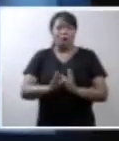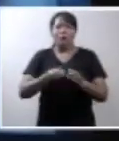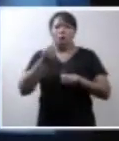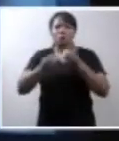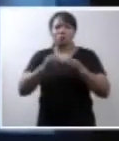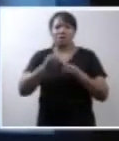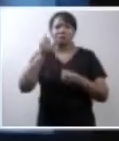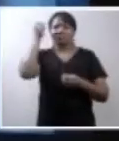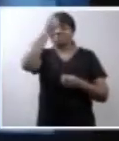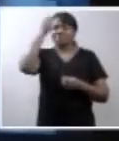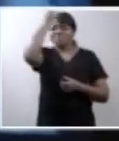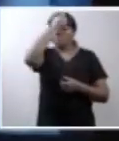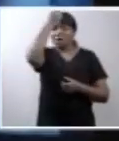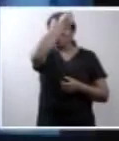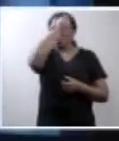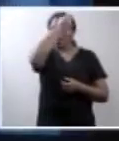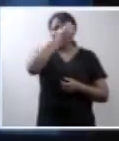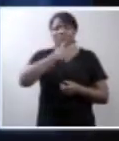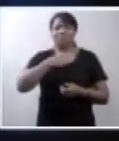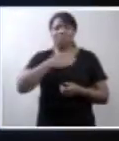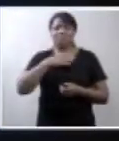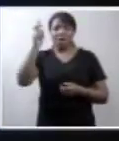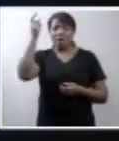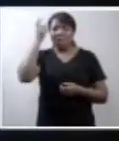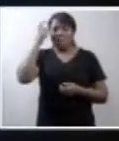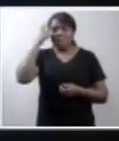apagado da minha memória, como se não tivesse acontecido.